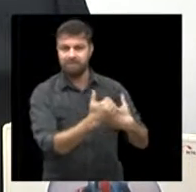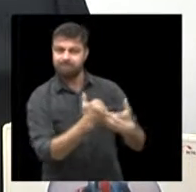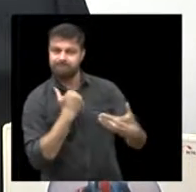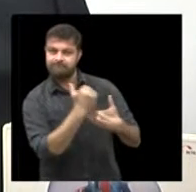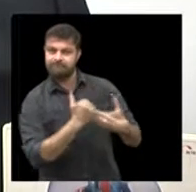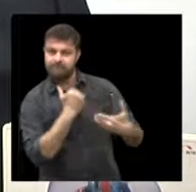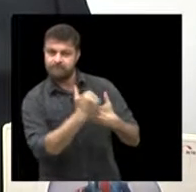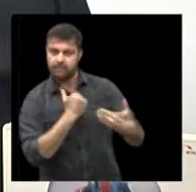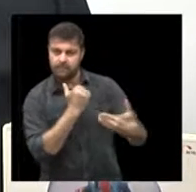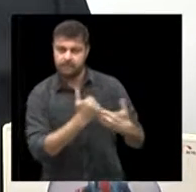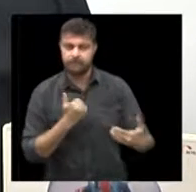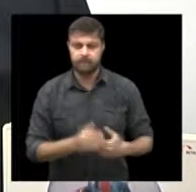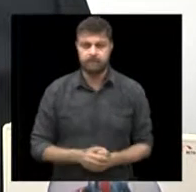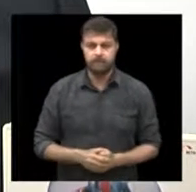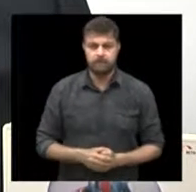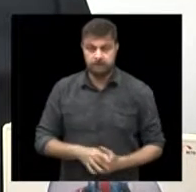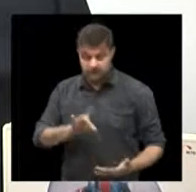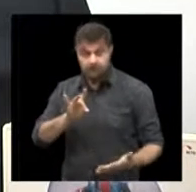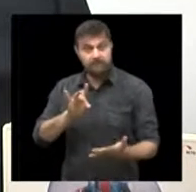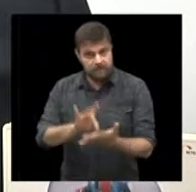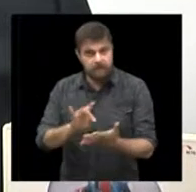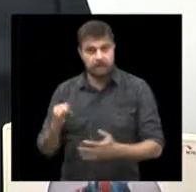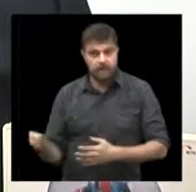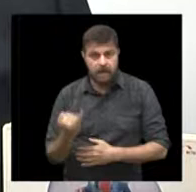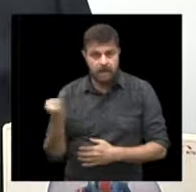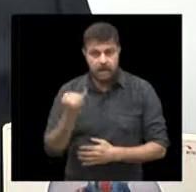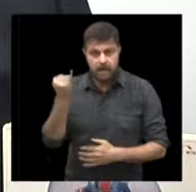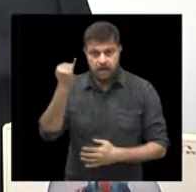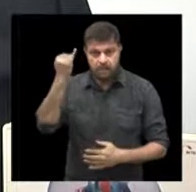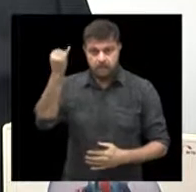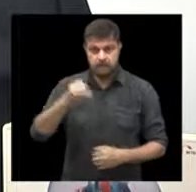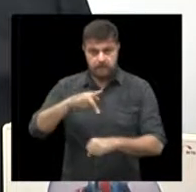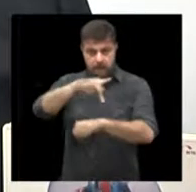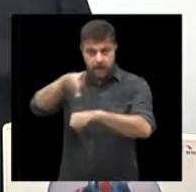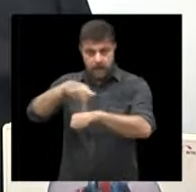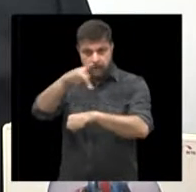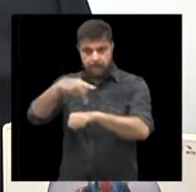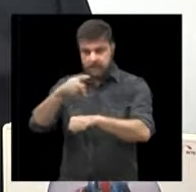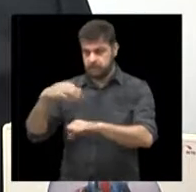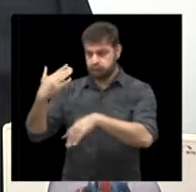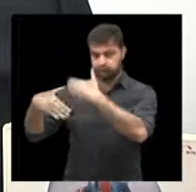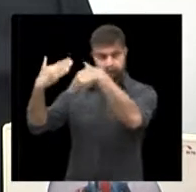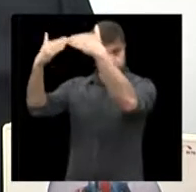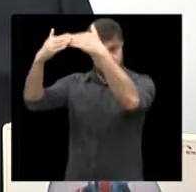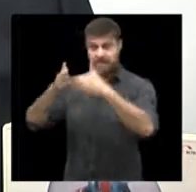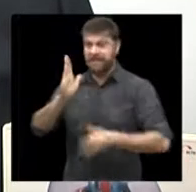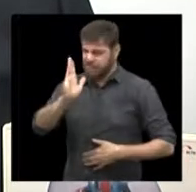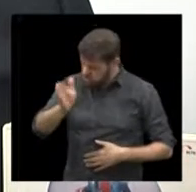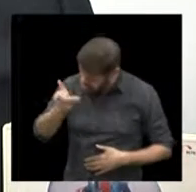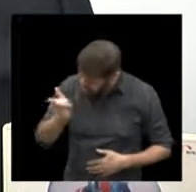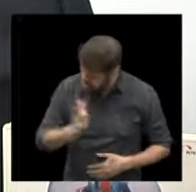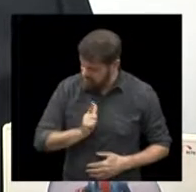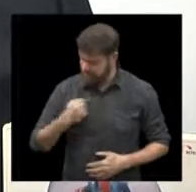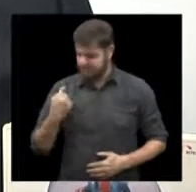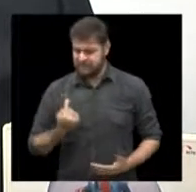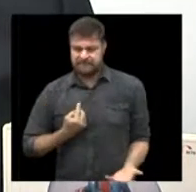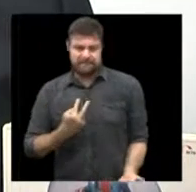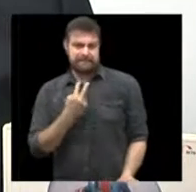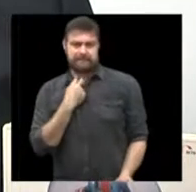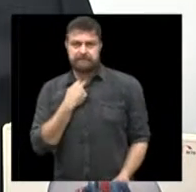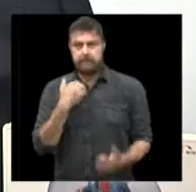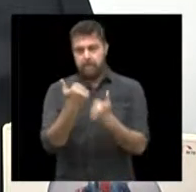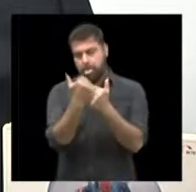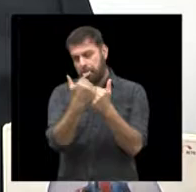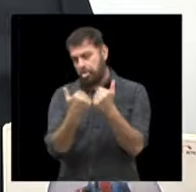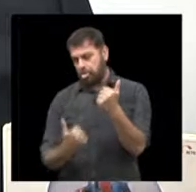Então, esse realmente é um fator importante, onde países desenvolvidos já estão usando. E nós não podemos negar essa